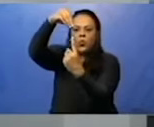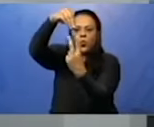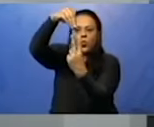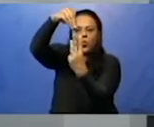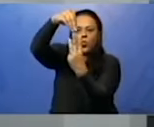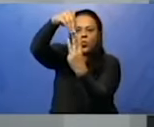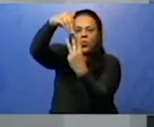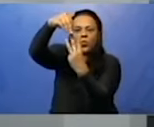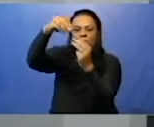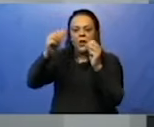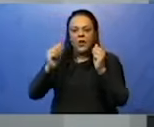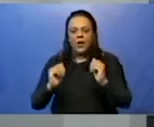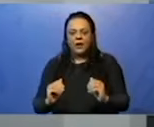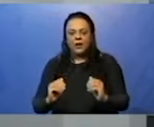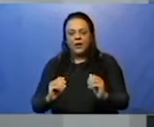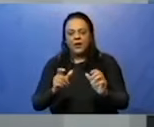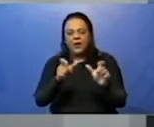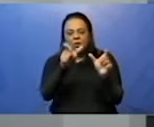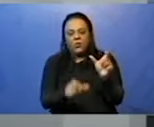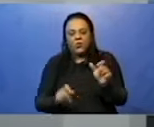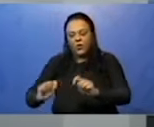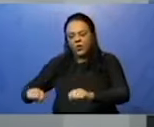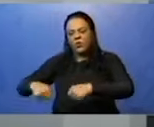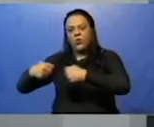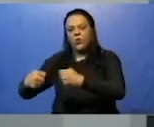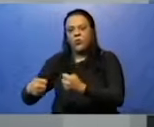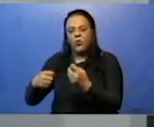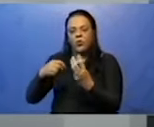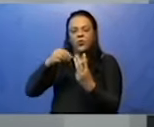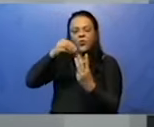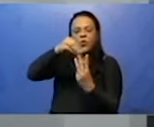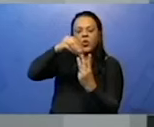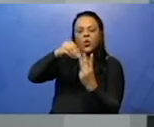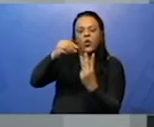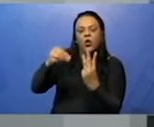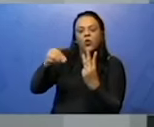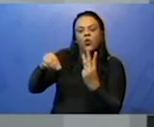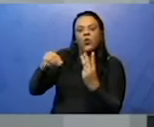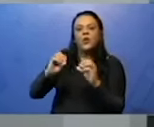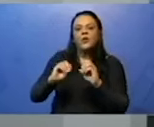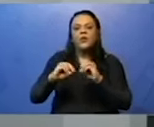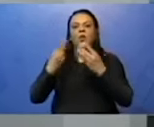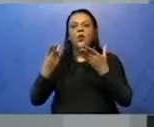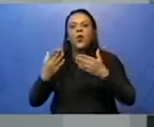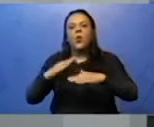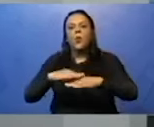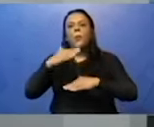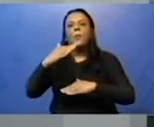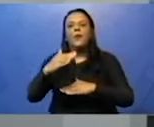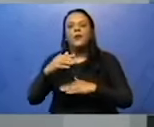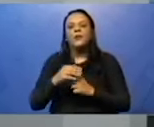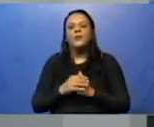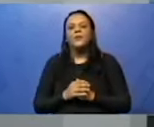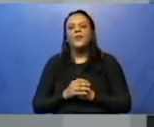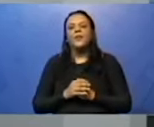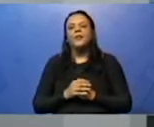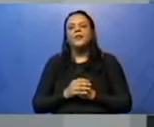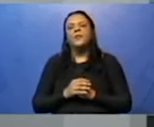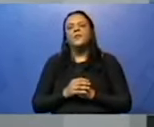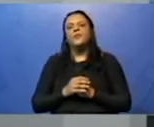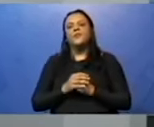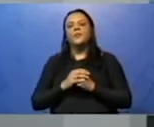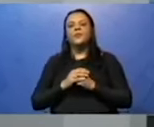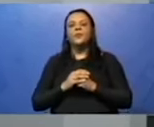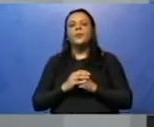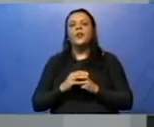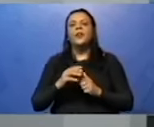ou mais núcleos. E é importante saber de uma coisa. Esses são os únicos dois tipos de sujeito que vão aparecer